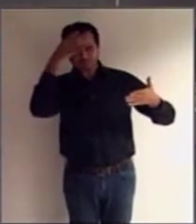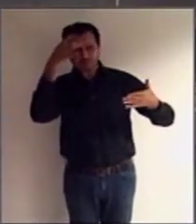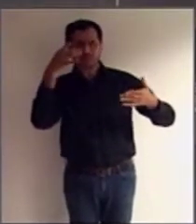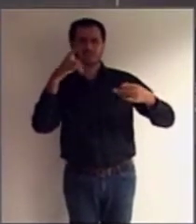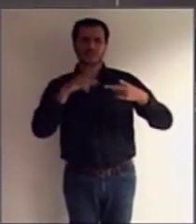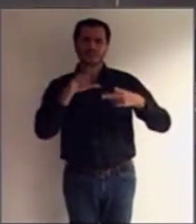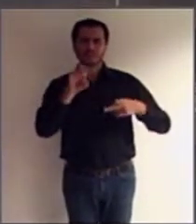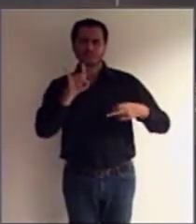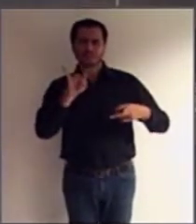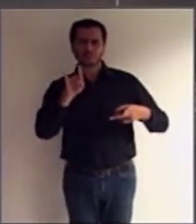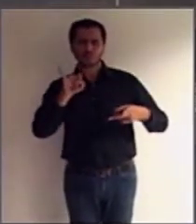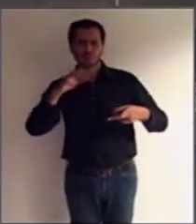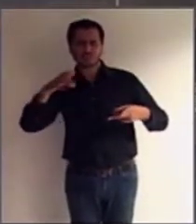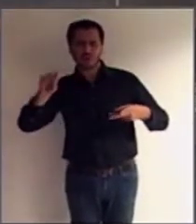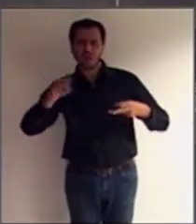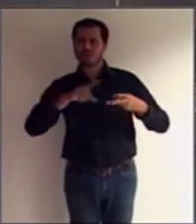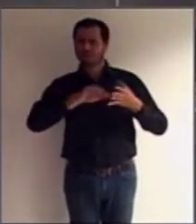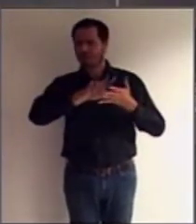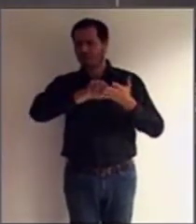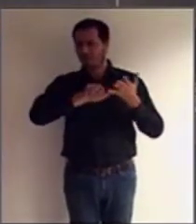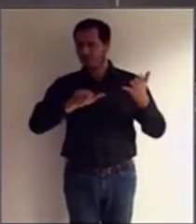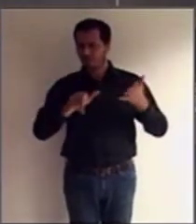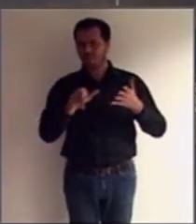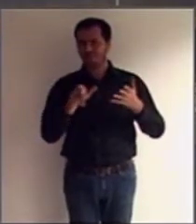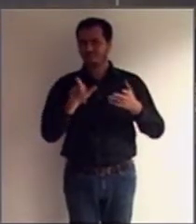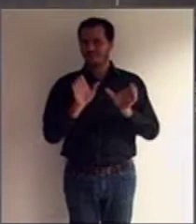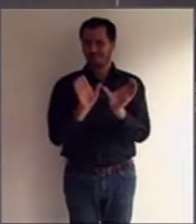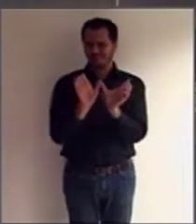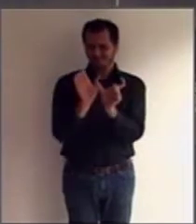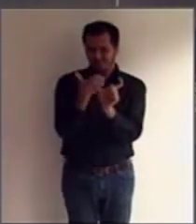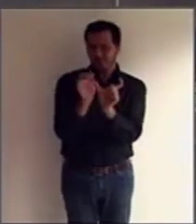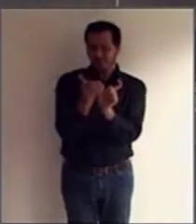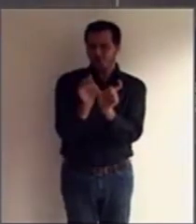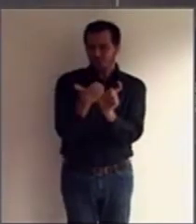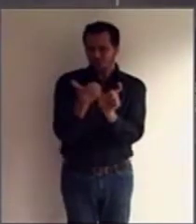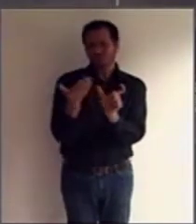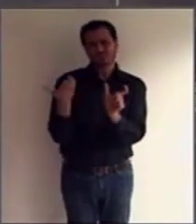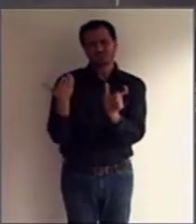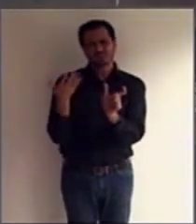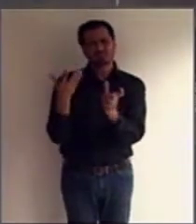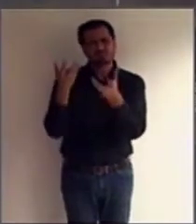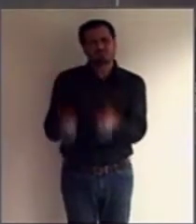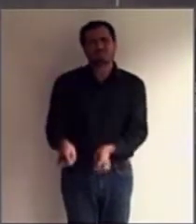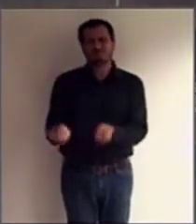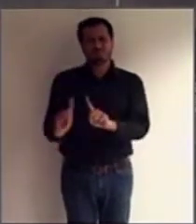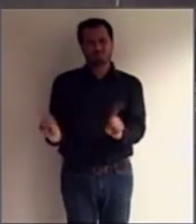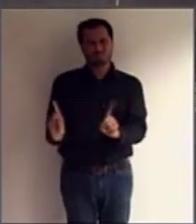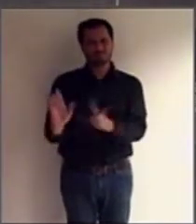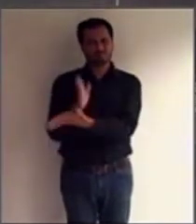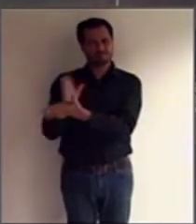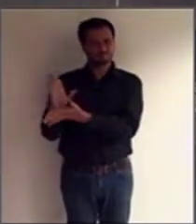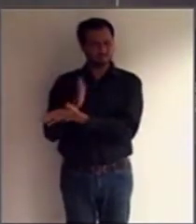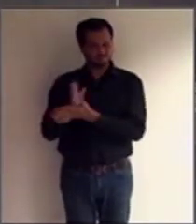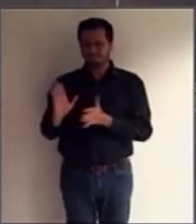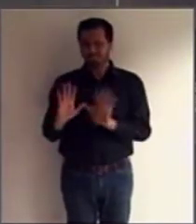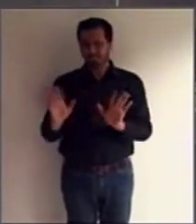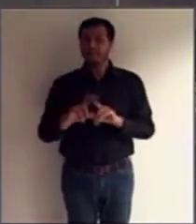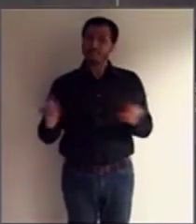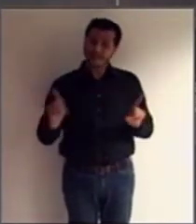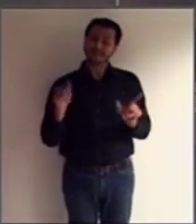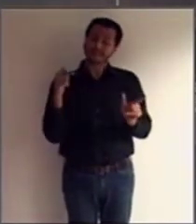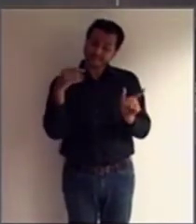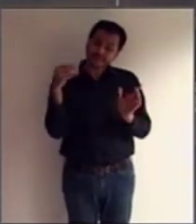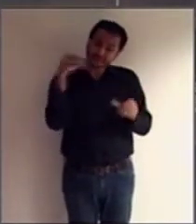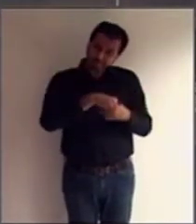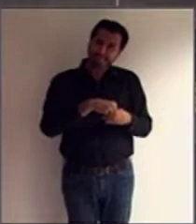pródigos, que nem são nomes, usualmente, aceitos pelos movimentos de pessoas com deficiência, mas é assim que